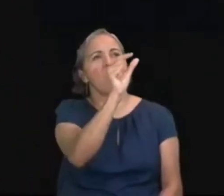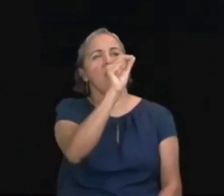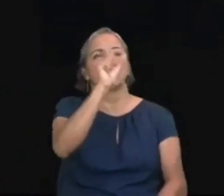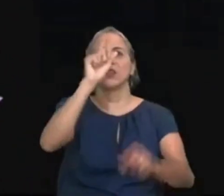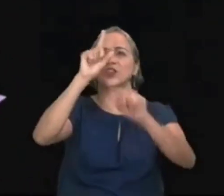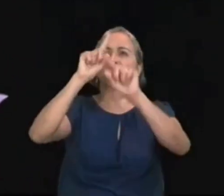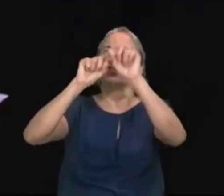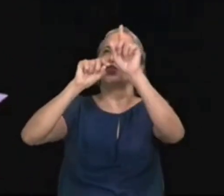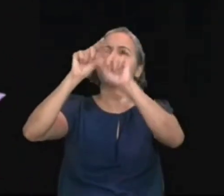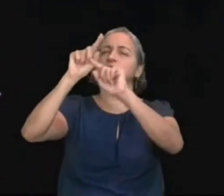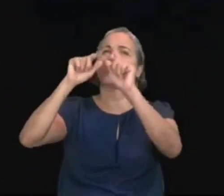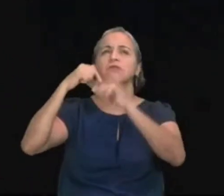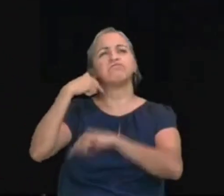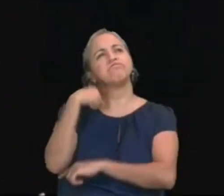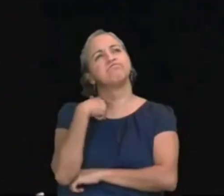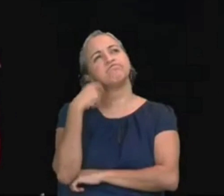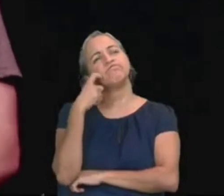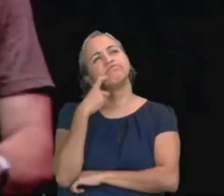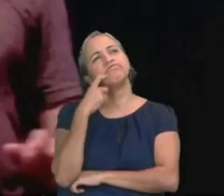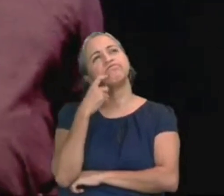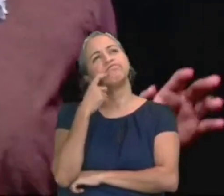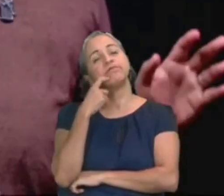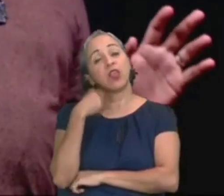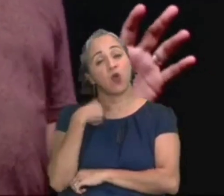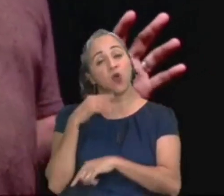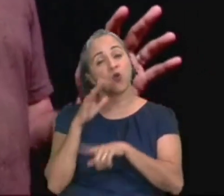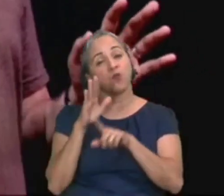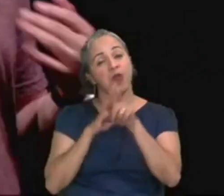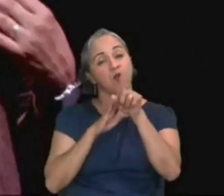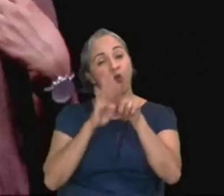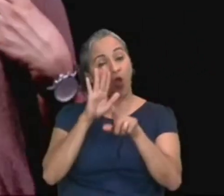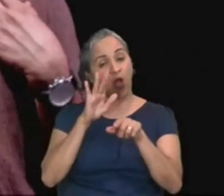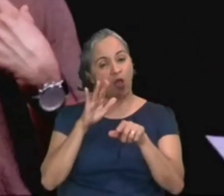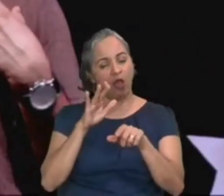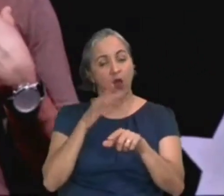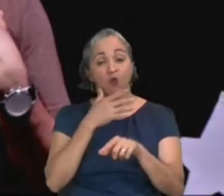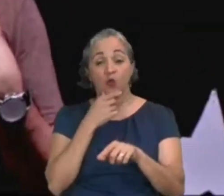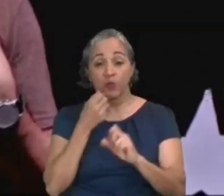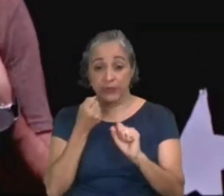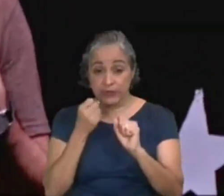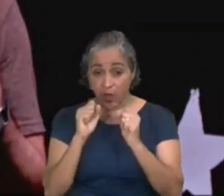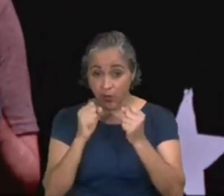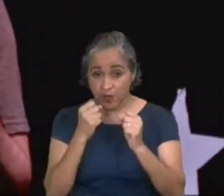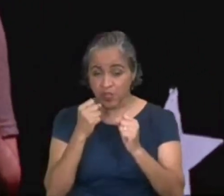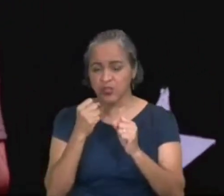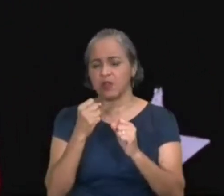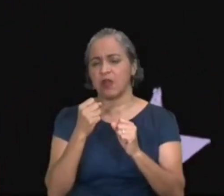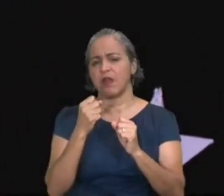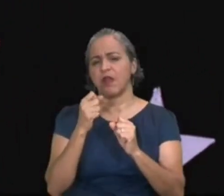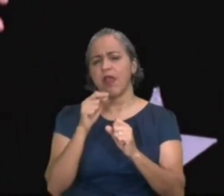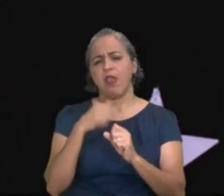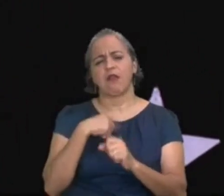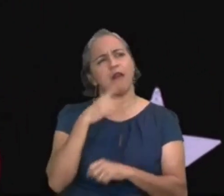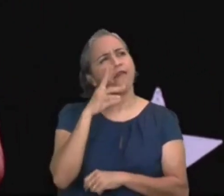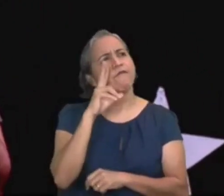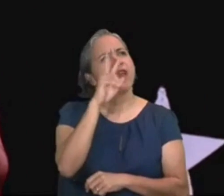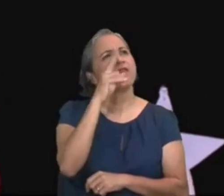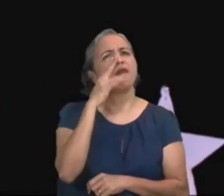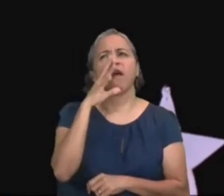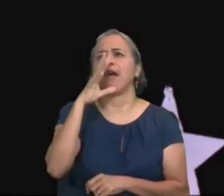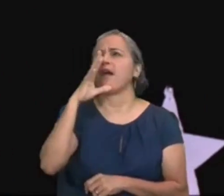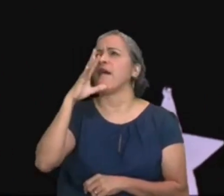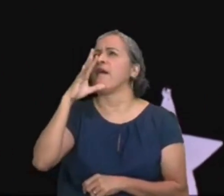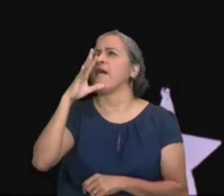pergunto. Olha só, o salmista que está fazendo essa pergunta, ele diz, quando eu contemplo a beleza,